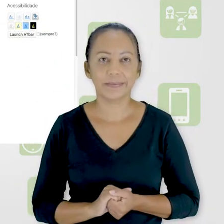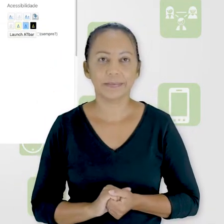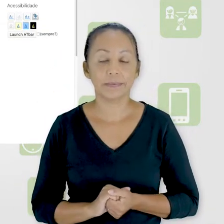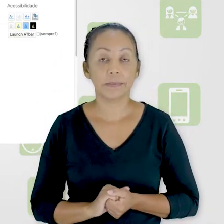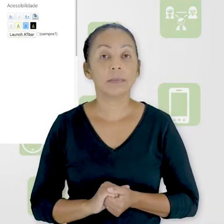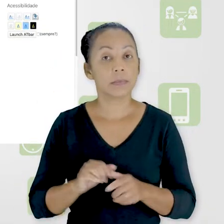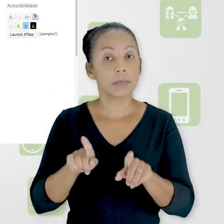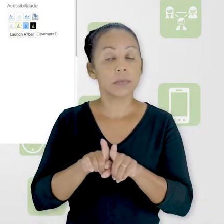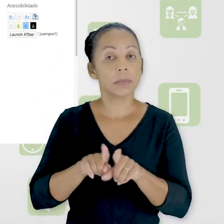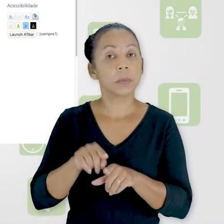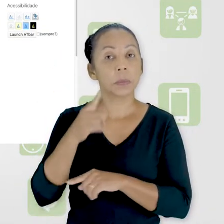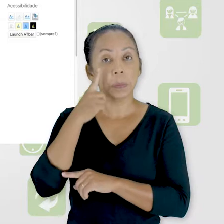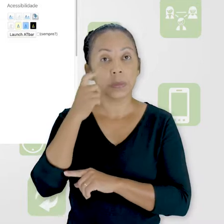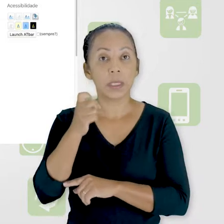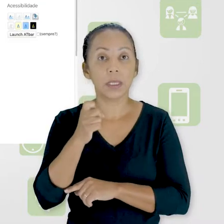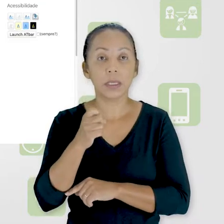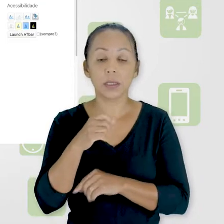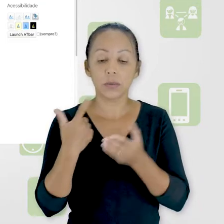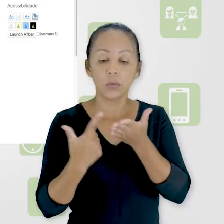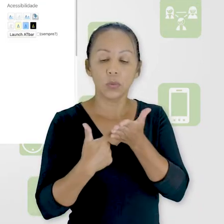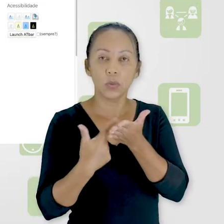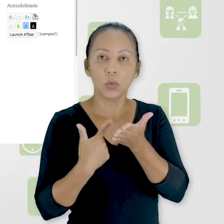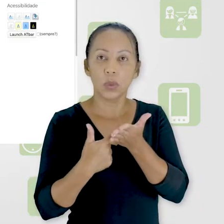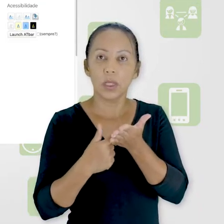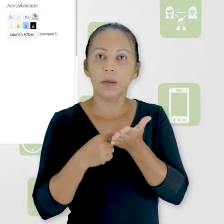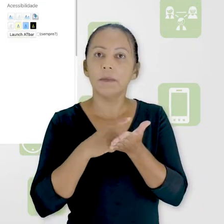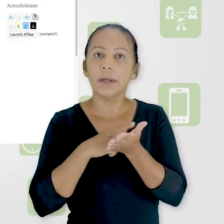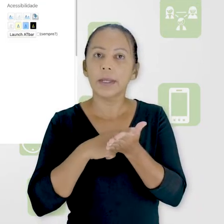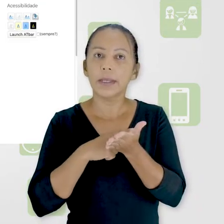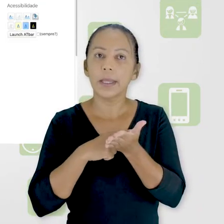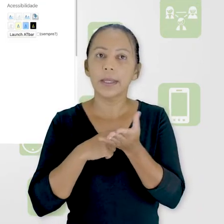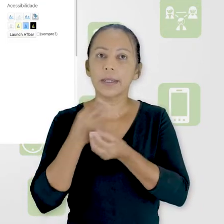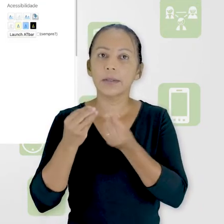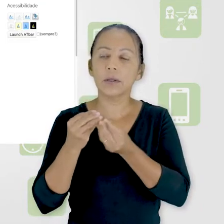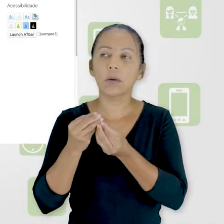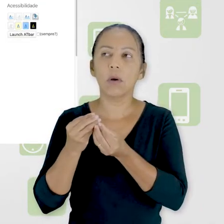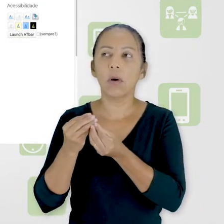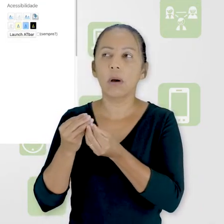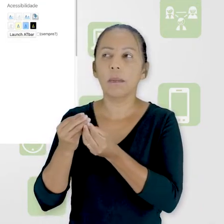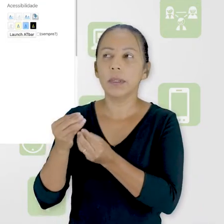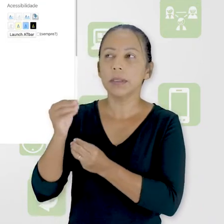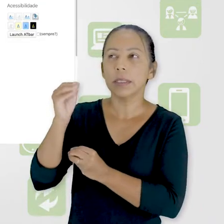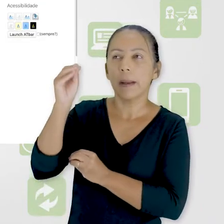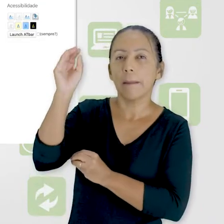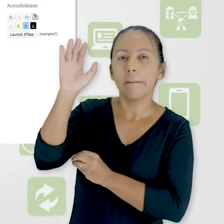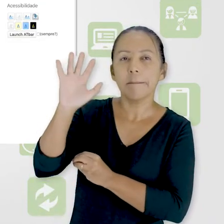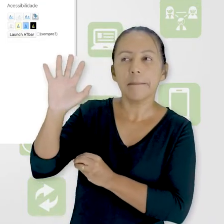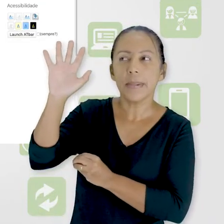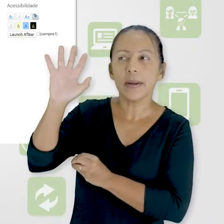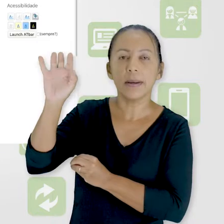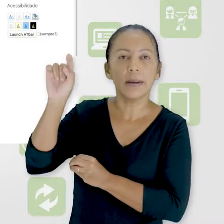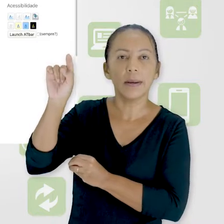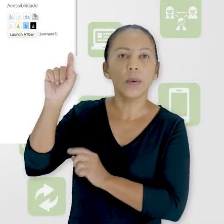interessante do livro é que ele tem aqui essa rodinha de opções, de configurações. O que isso te permite fazer?